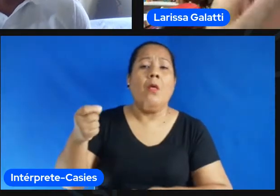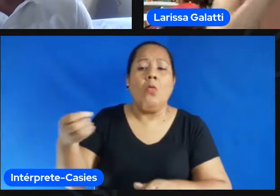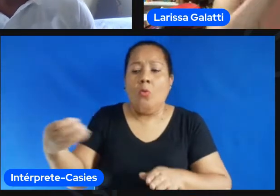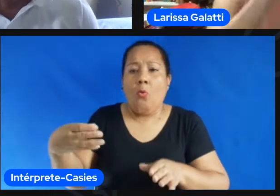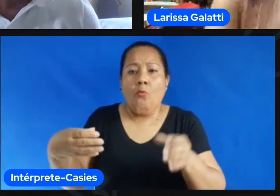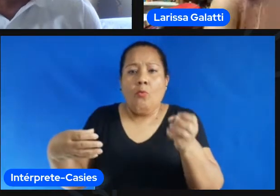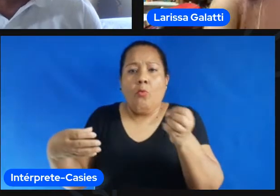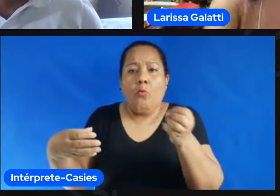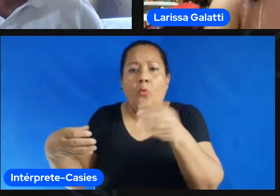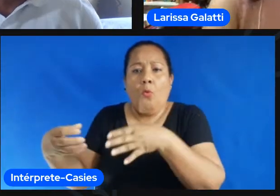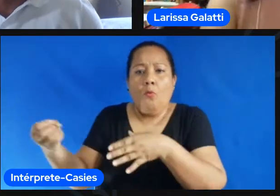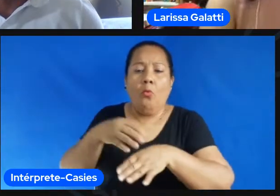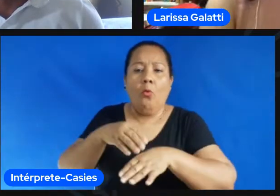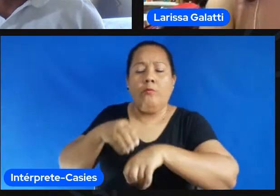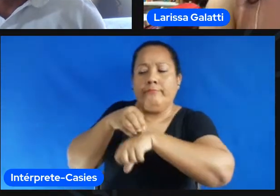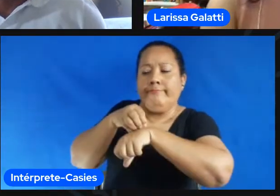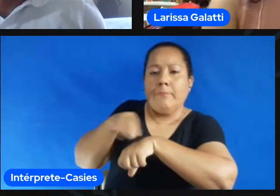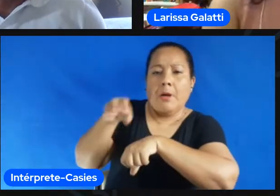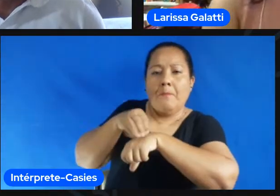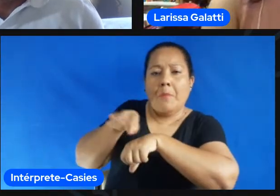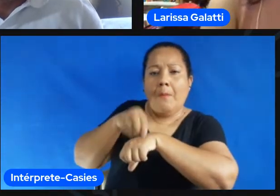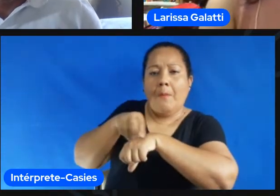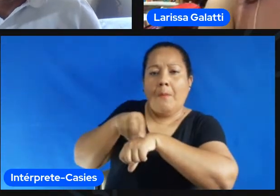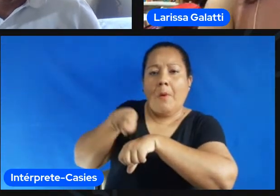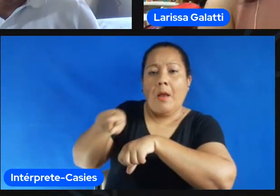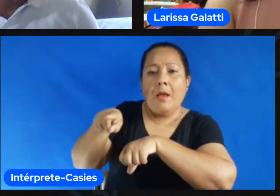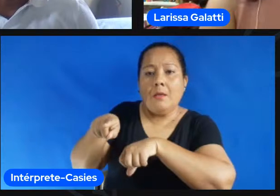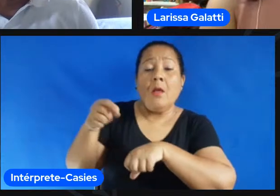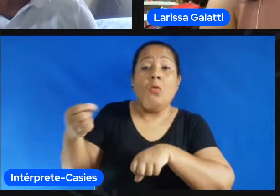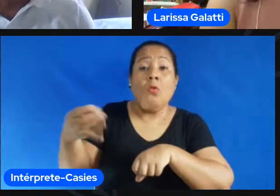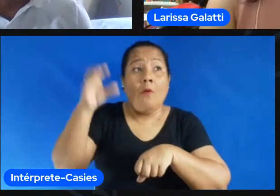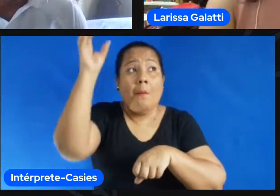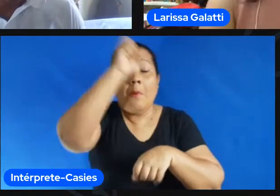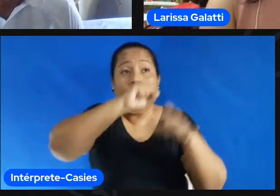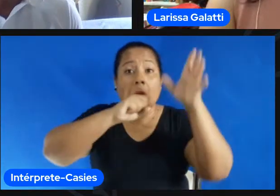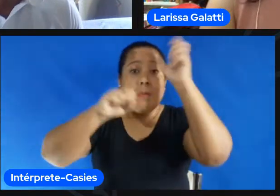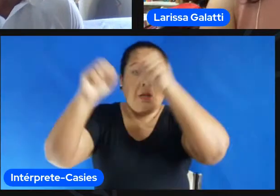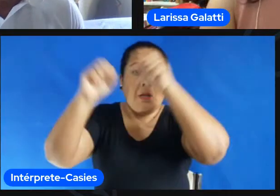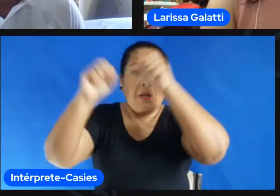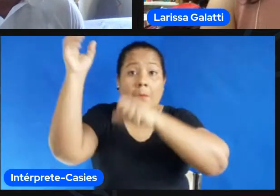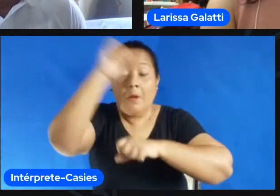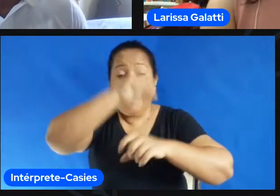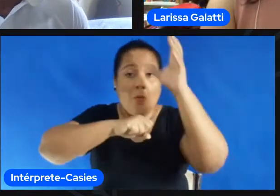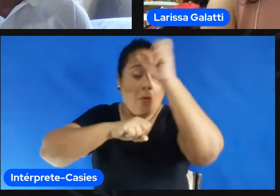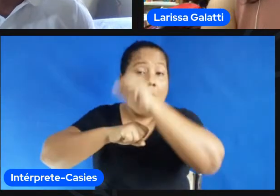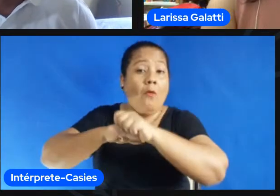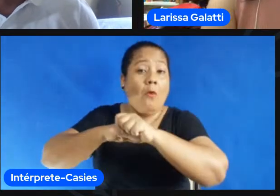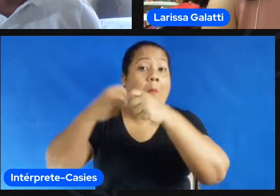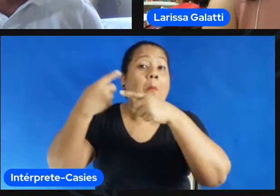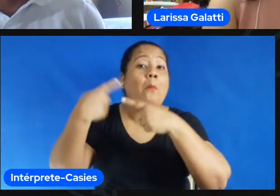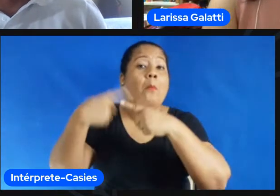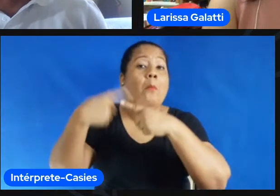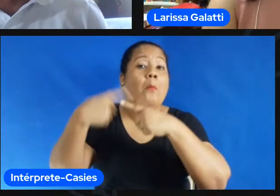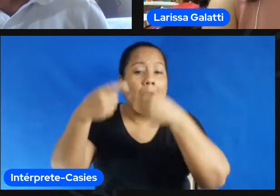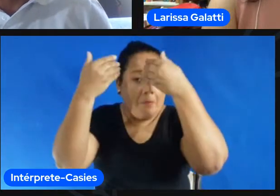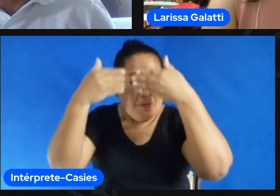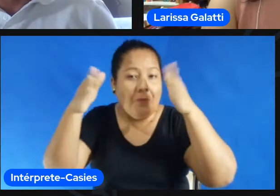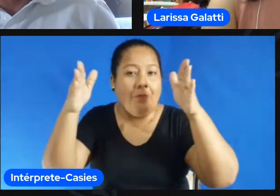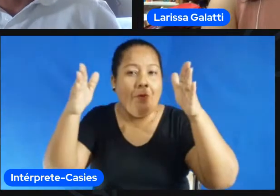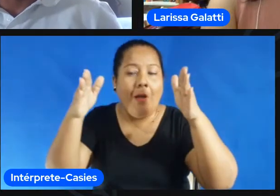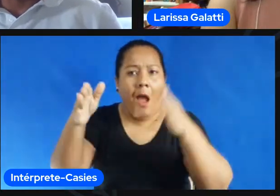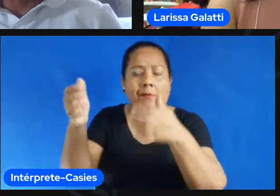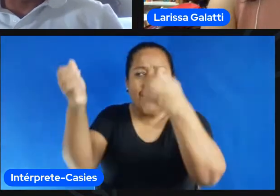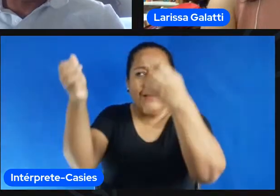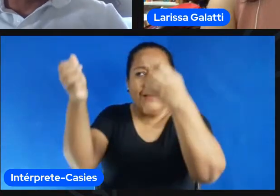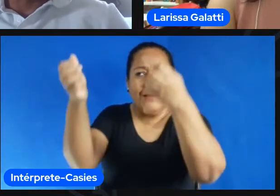tem uma de treinador desportivo né então é uma uma luzinha aí que você me deixou muito feliz quando você tocou